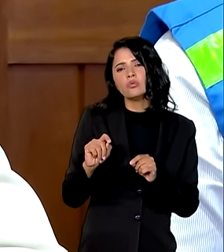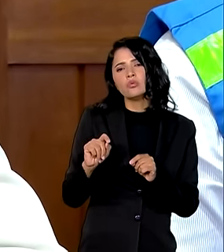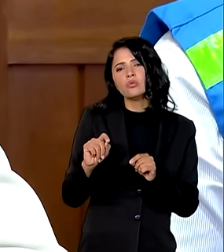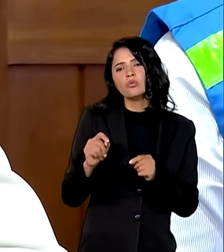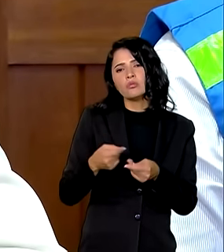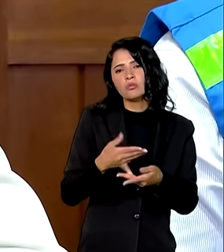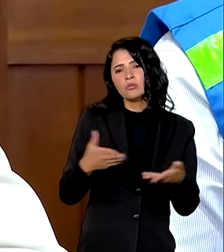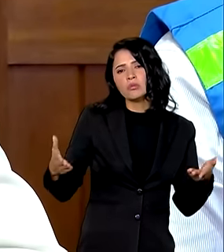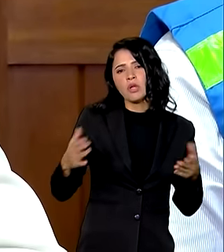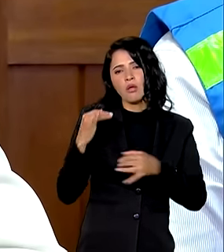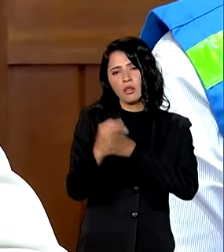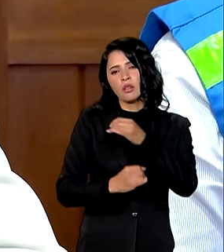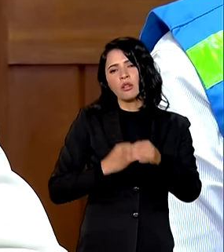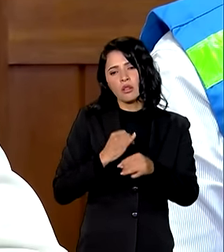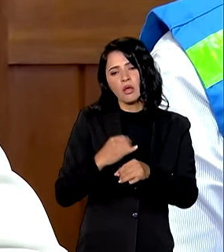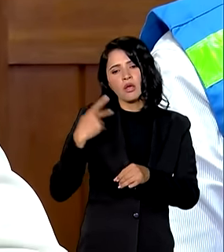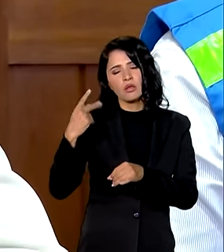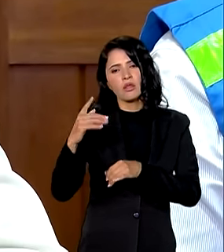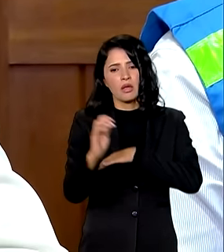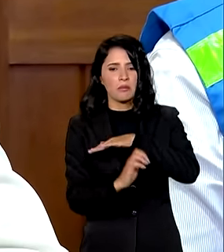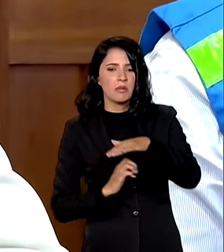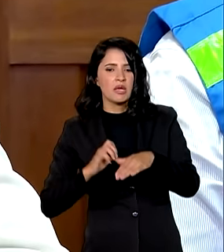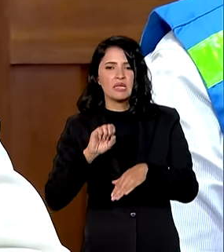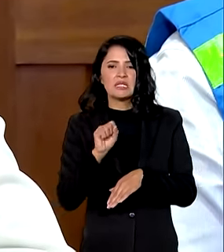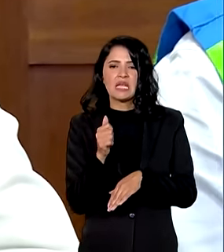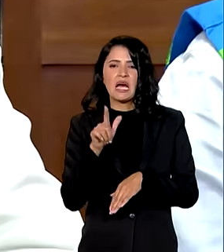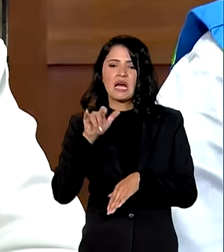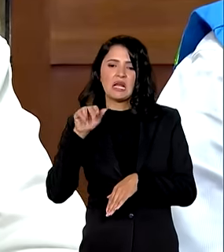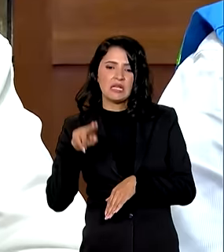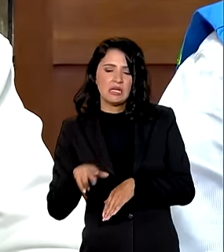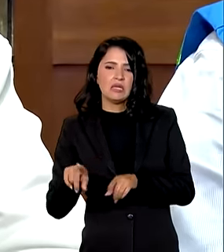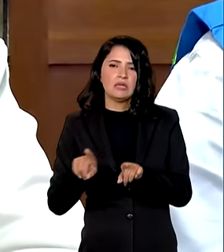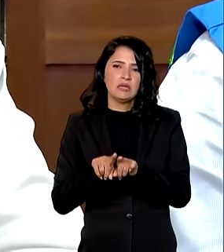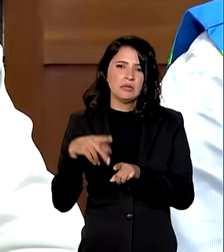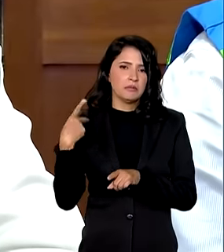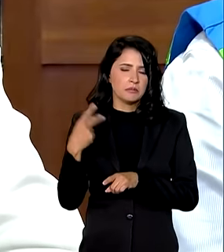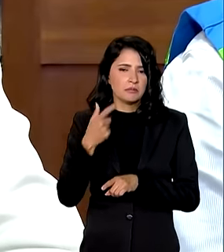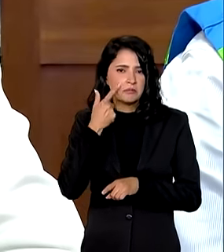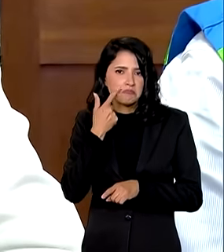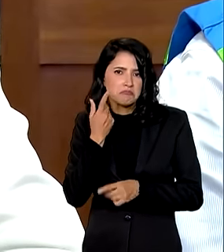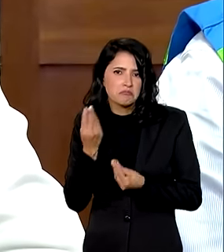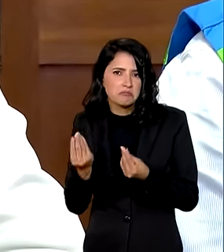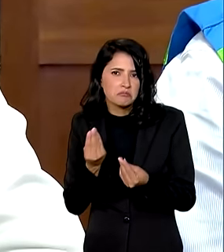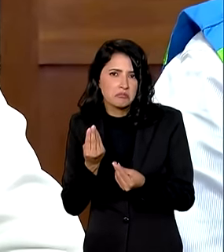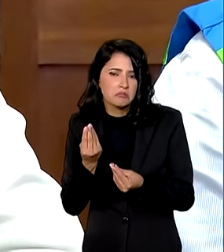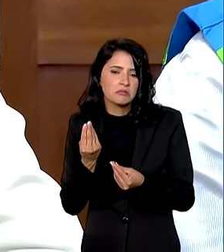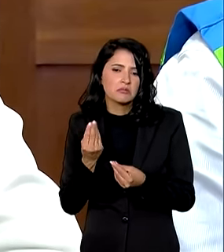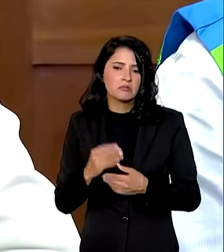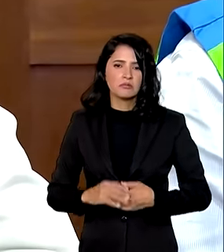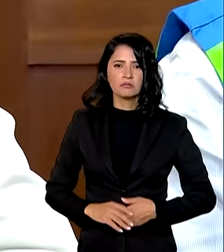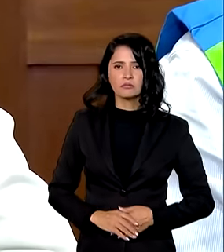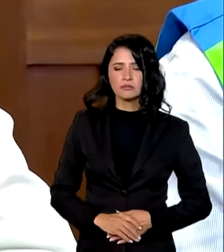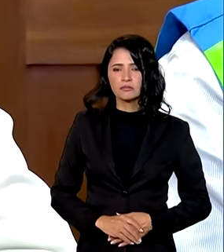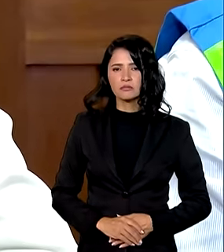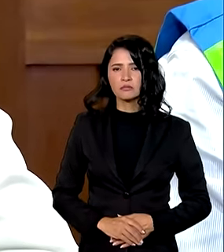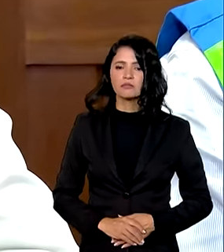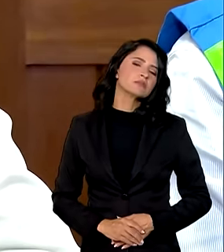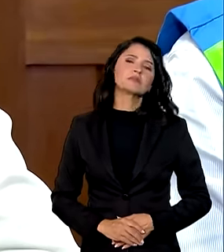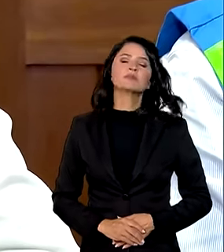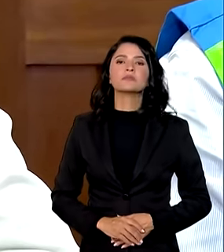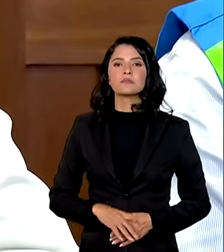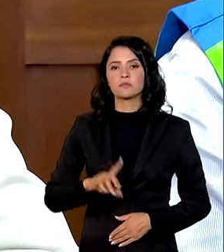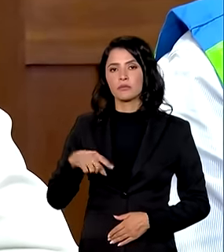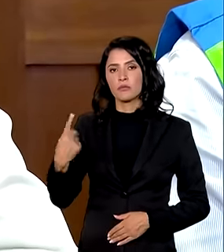distribuição de internet da sua empresa Starlink e aqui o empresário está liberando essa situação e se o presidente Lula já interveniu